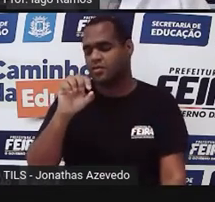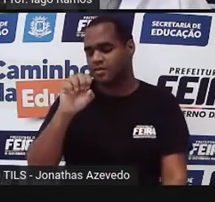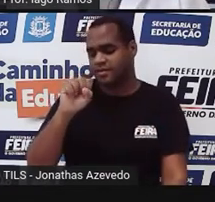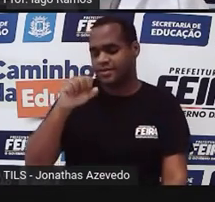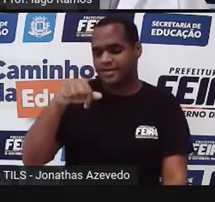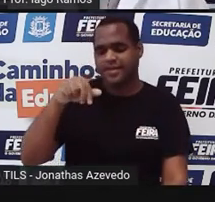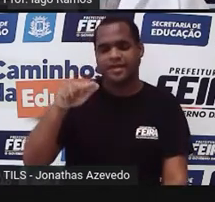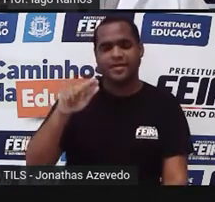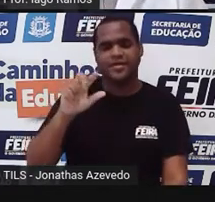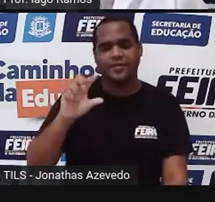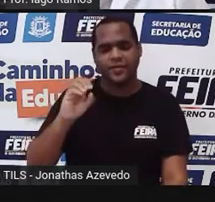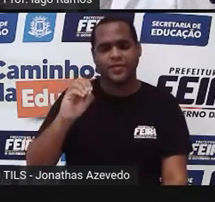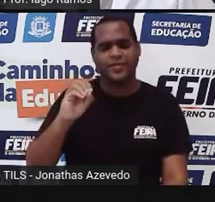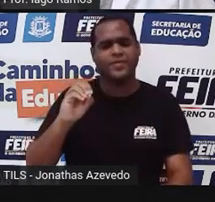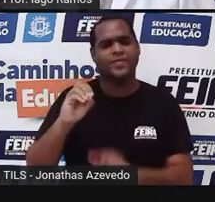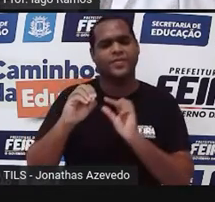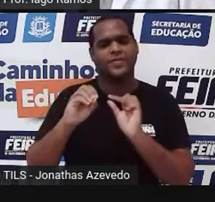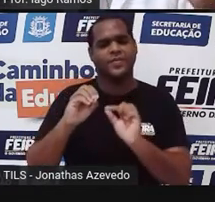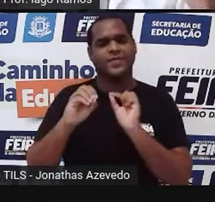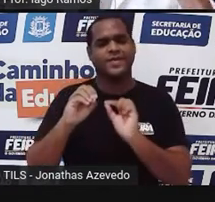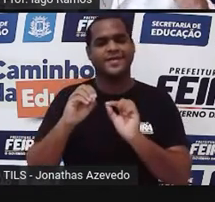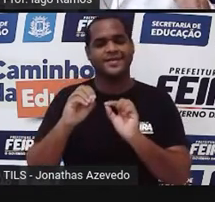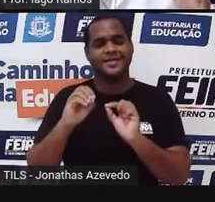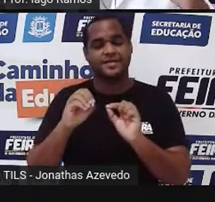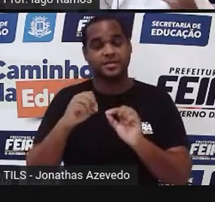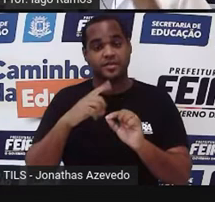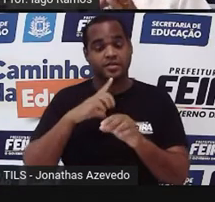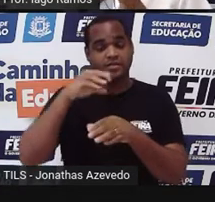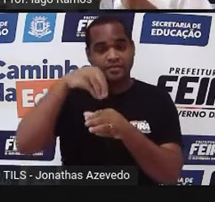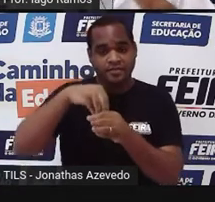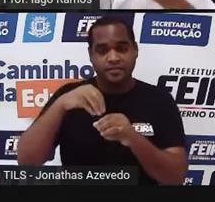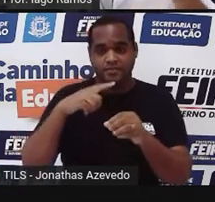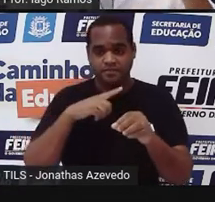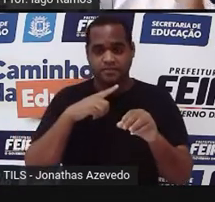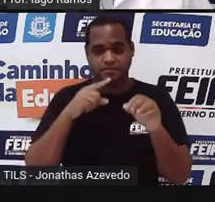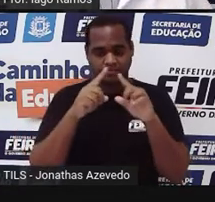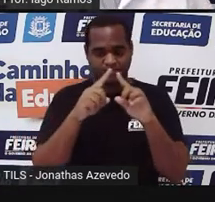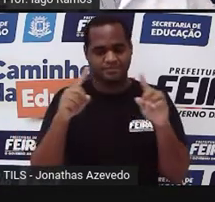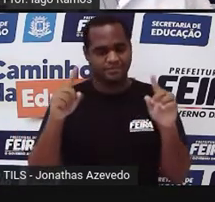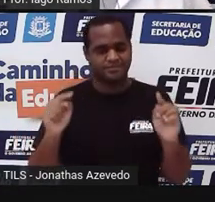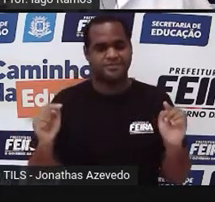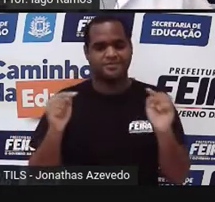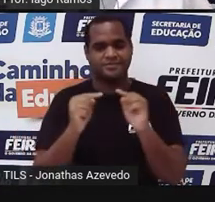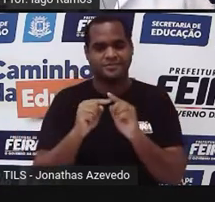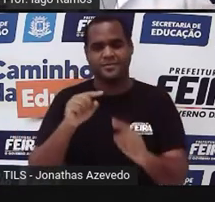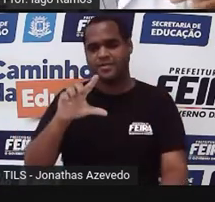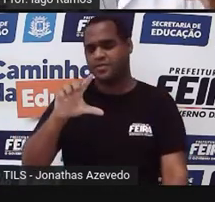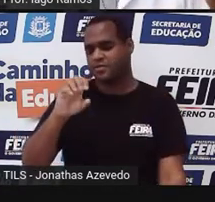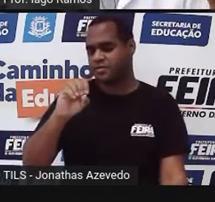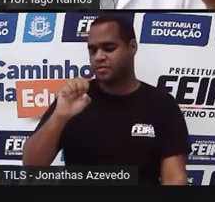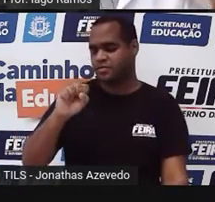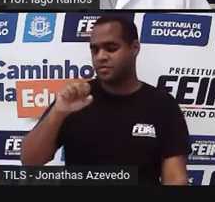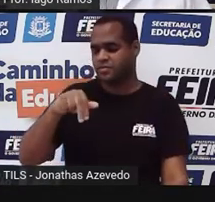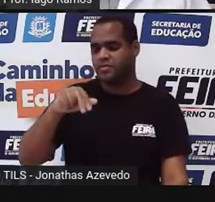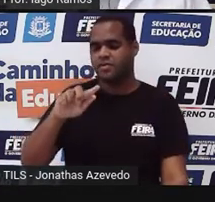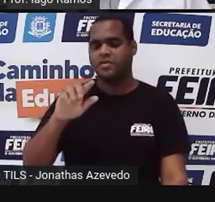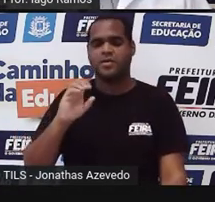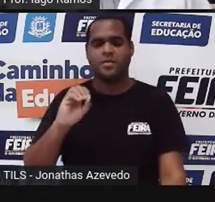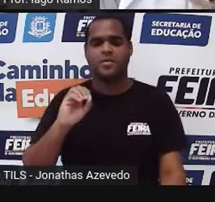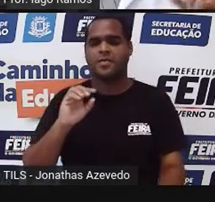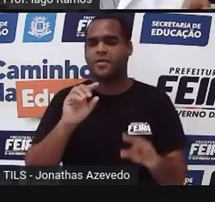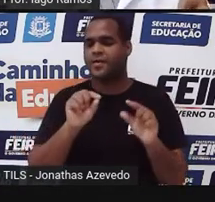coloquei ali destacado em amarelo. Dentro do retângulo, você vai fazer um losango. Mas você vai fazer como?